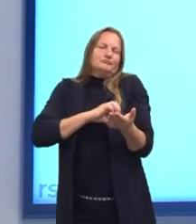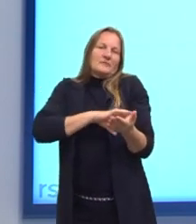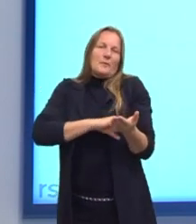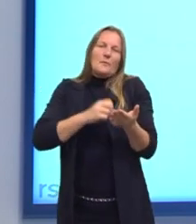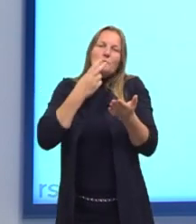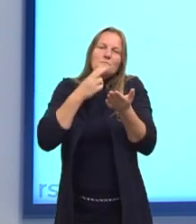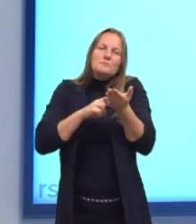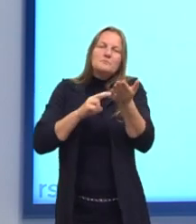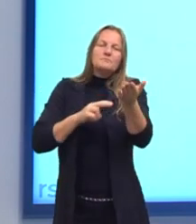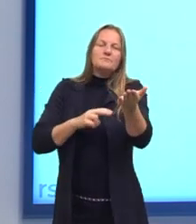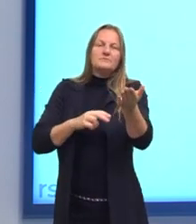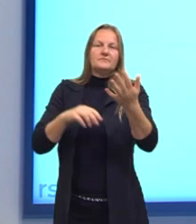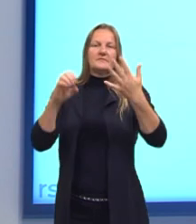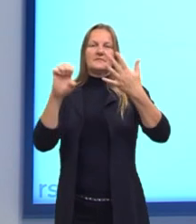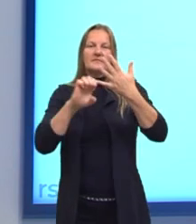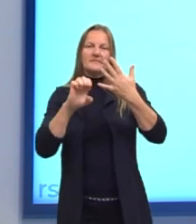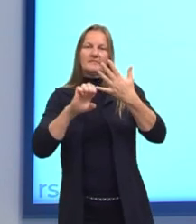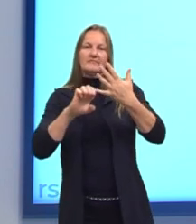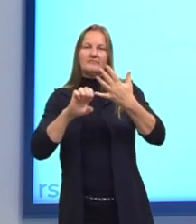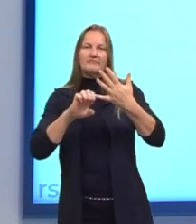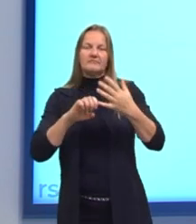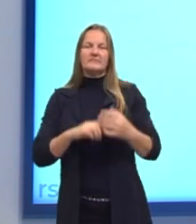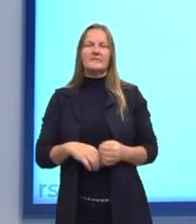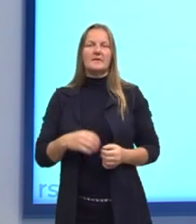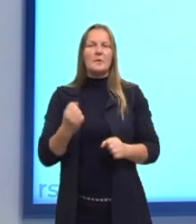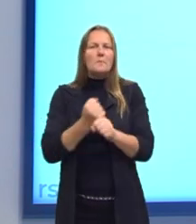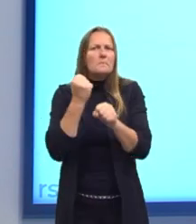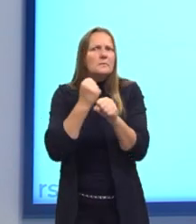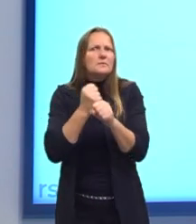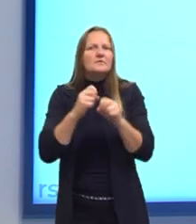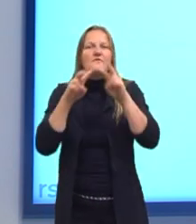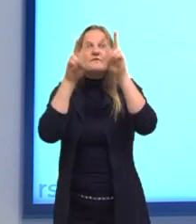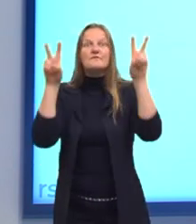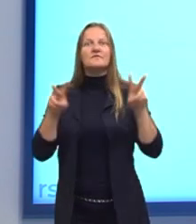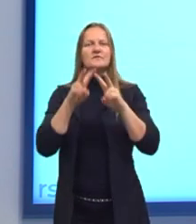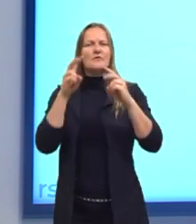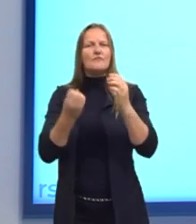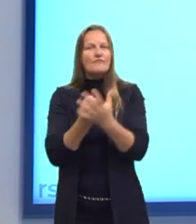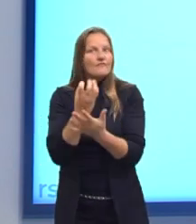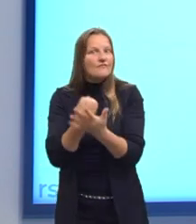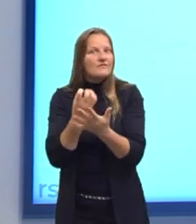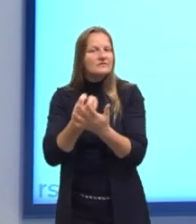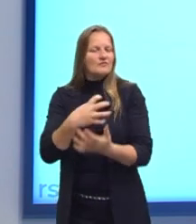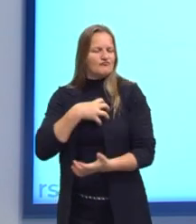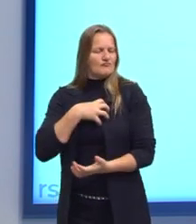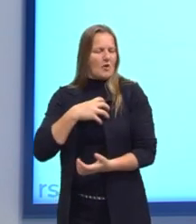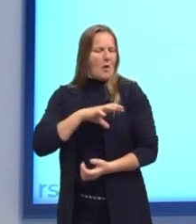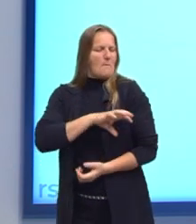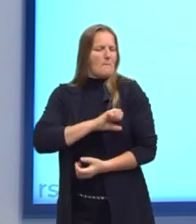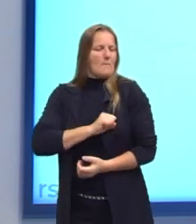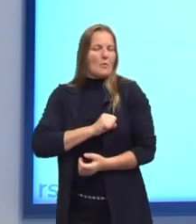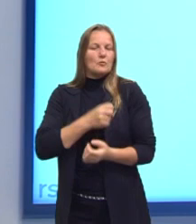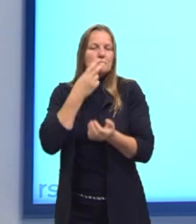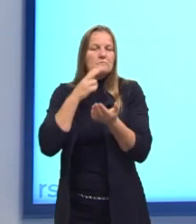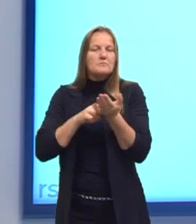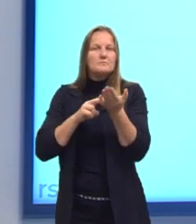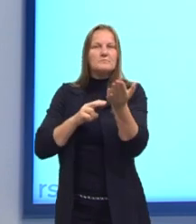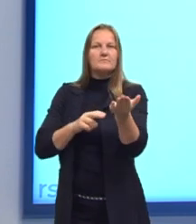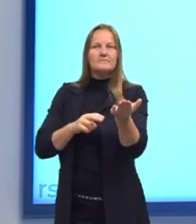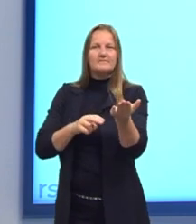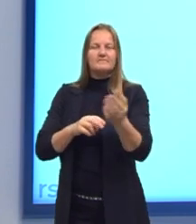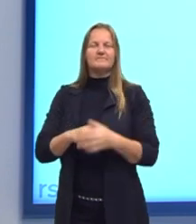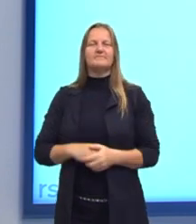amor. Ou letra E. Produzir uma visão ficcional do sentimento amoroso presente em cartas de amor.